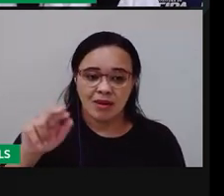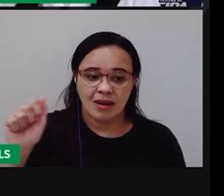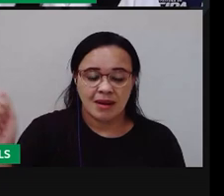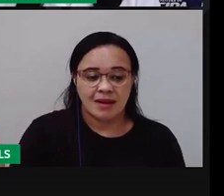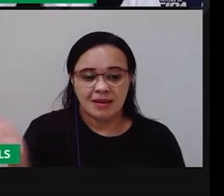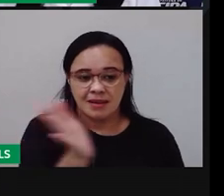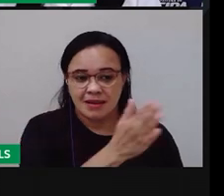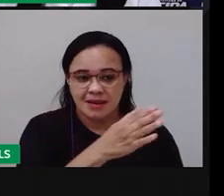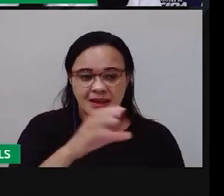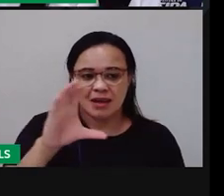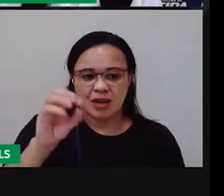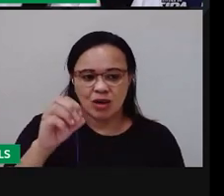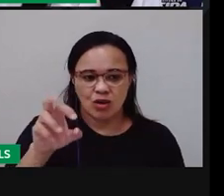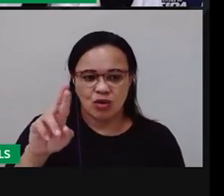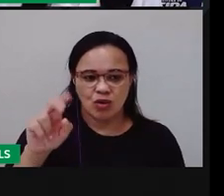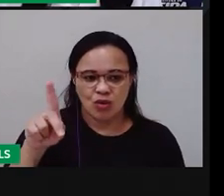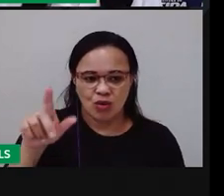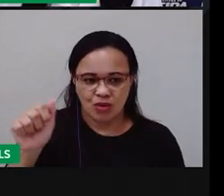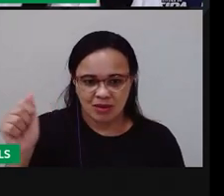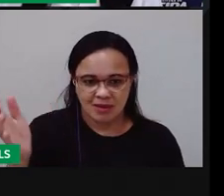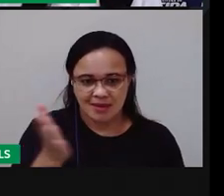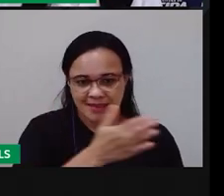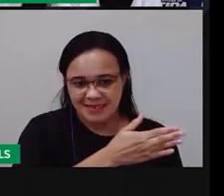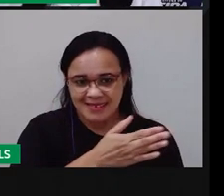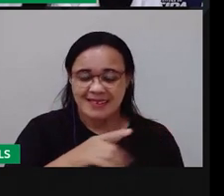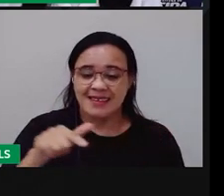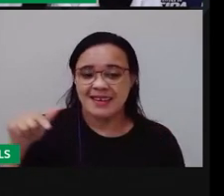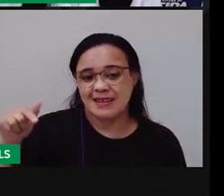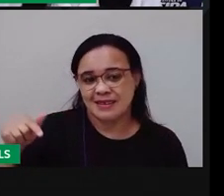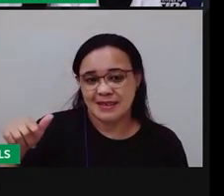Sete pedras